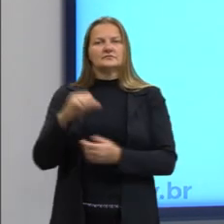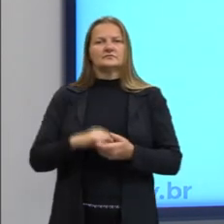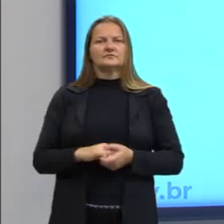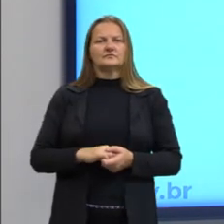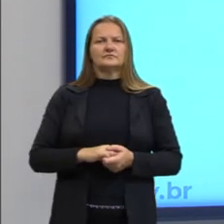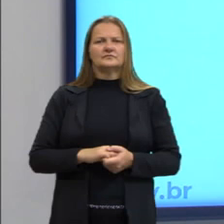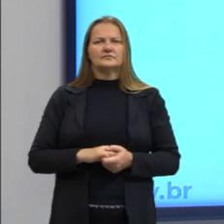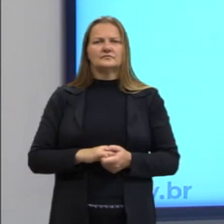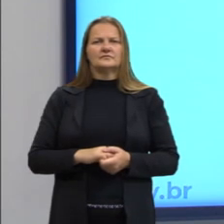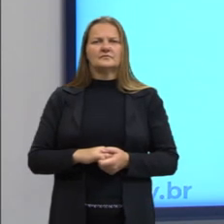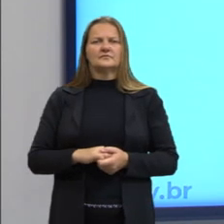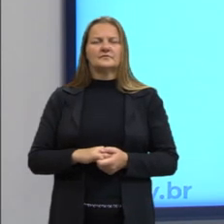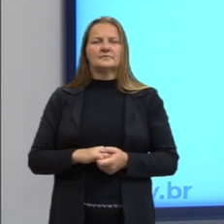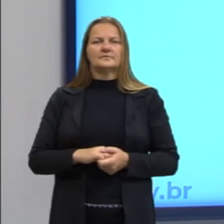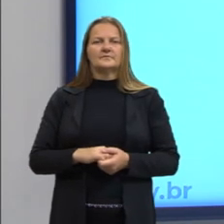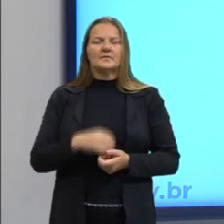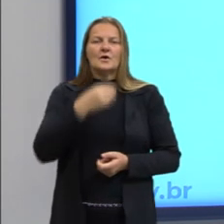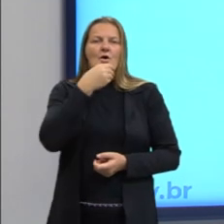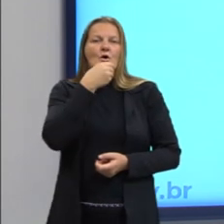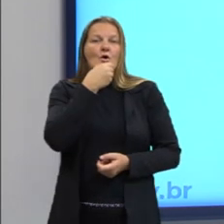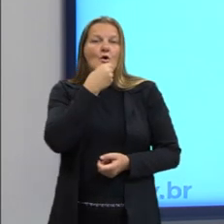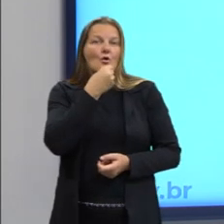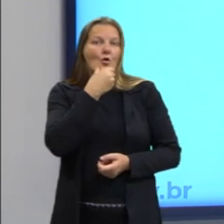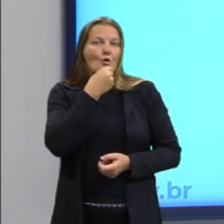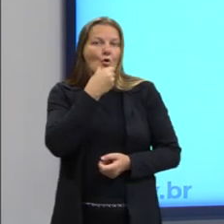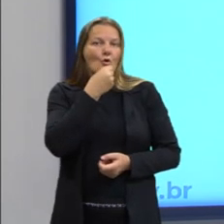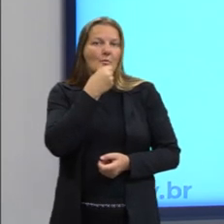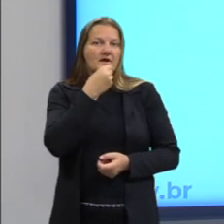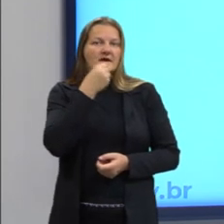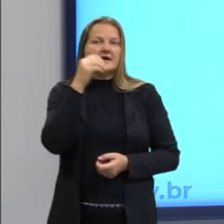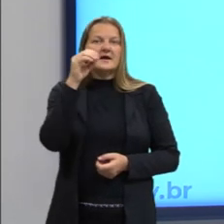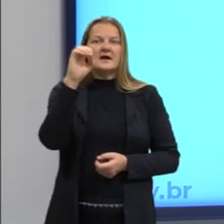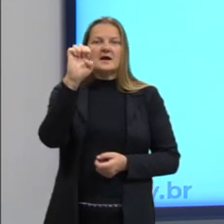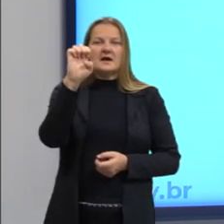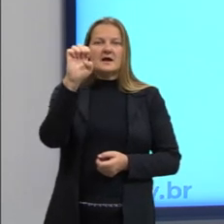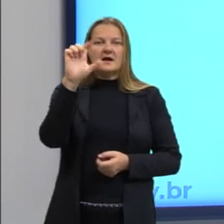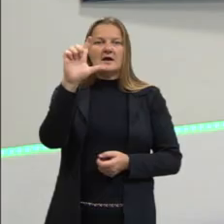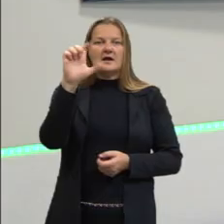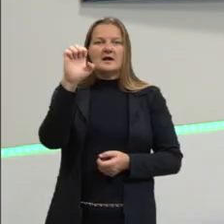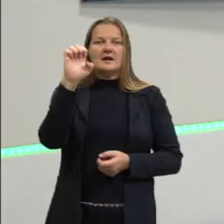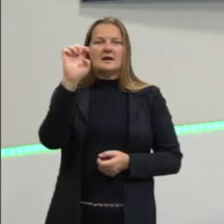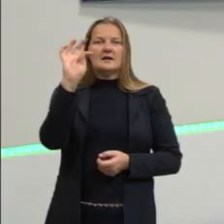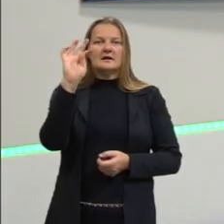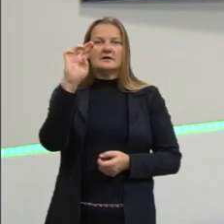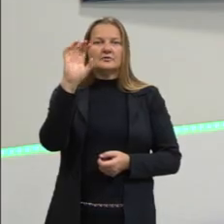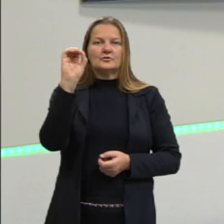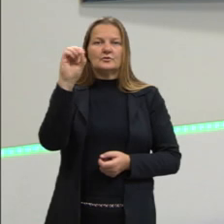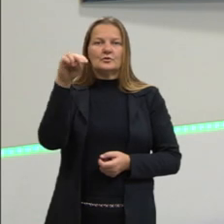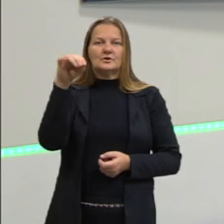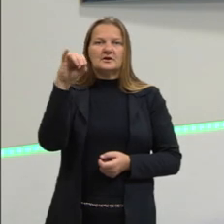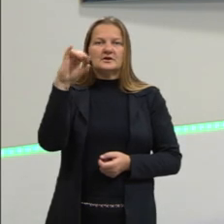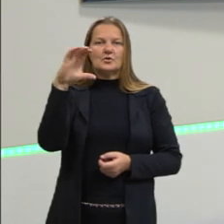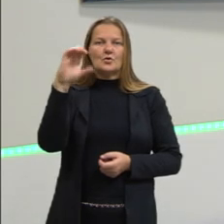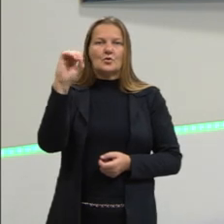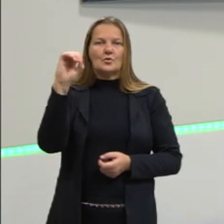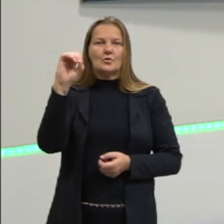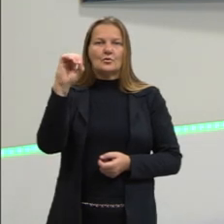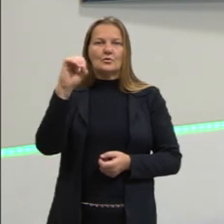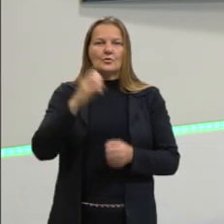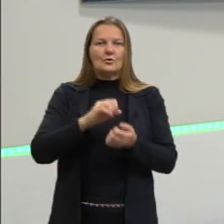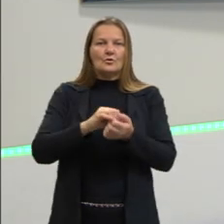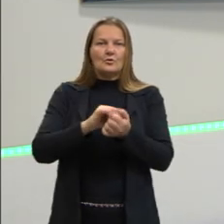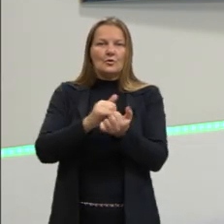chamado El Hombre Eletrónico. Eu vou lendo em espanhol e também já vou traduzindo para